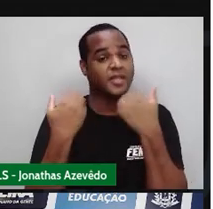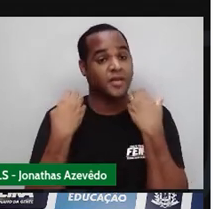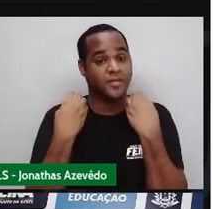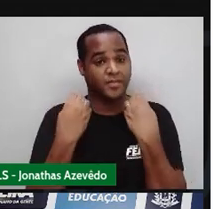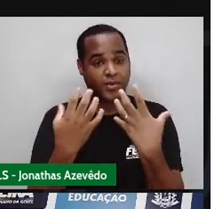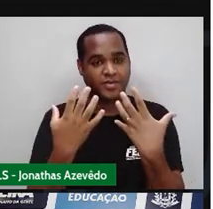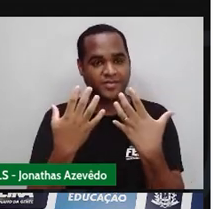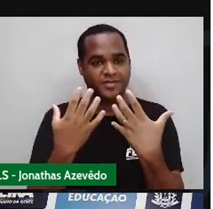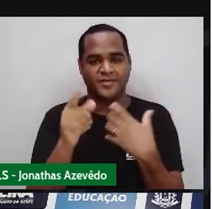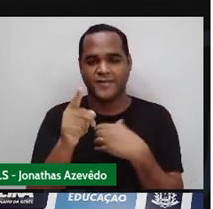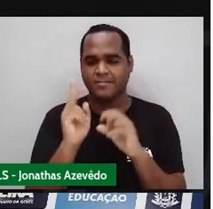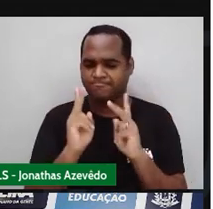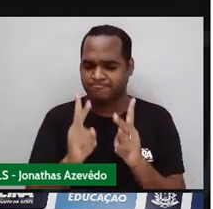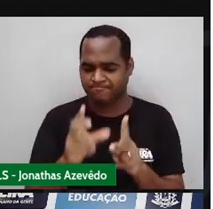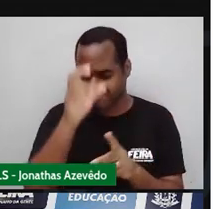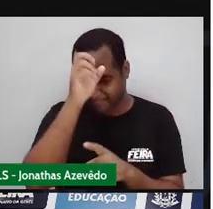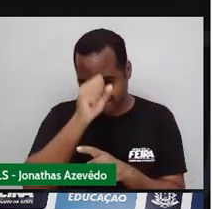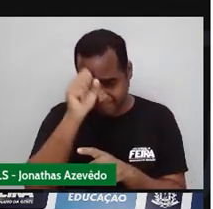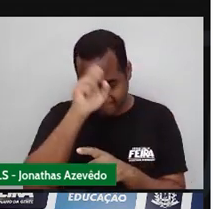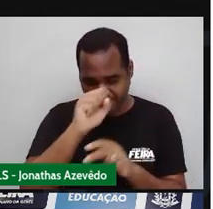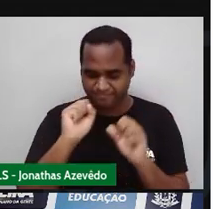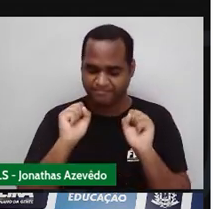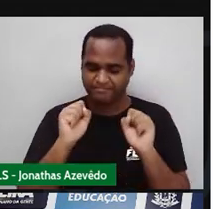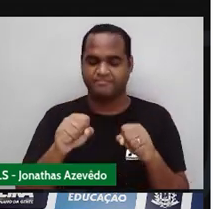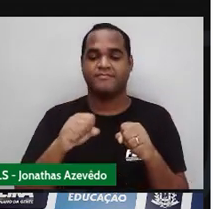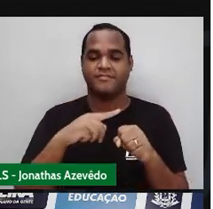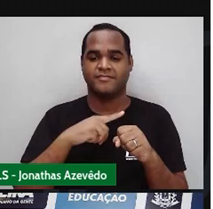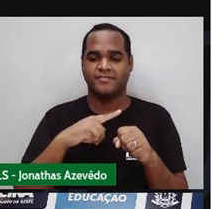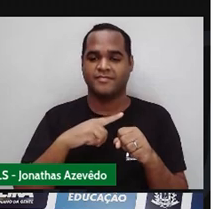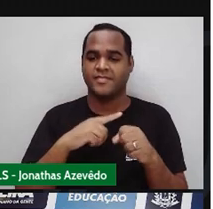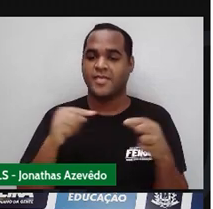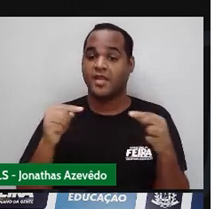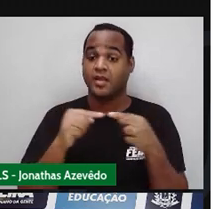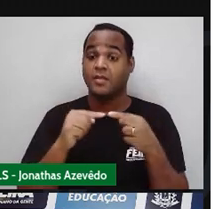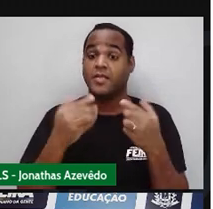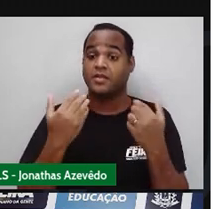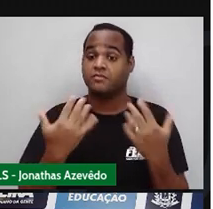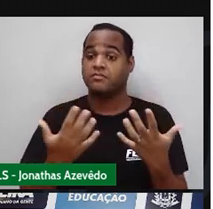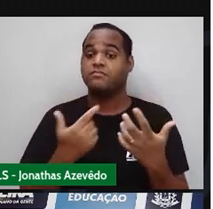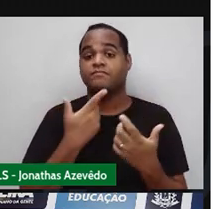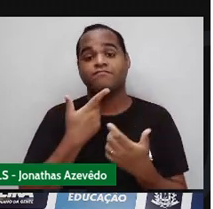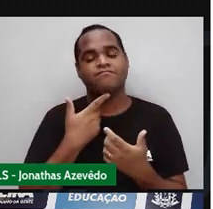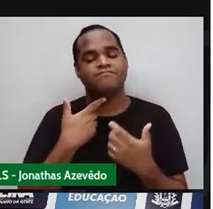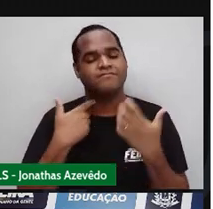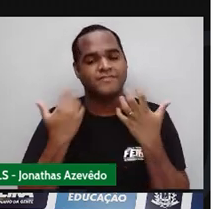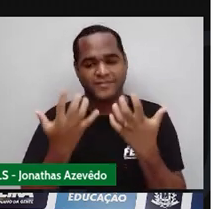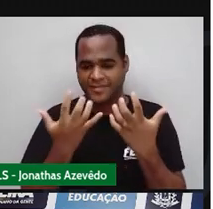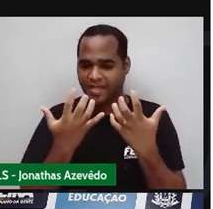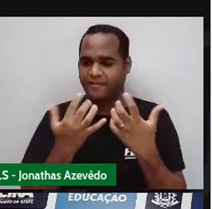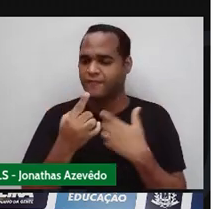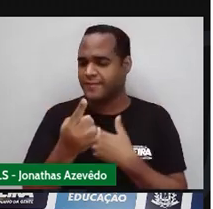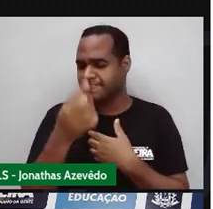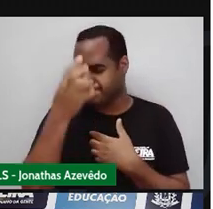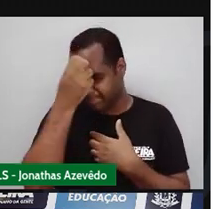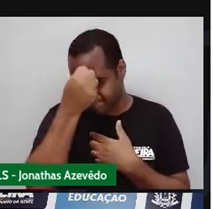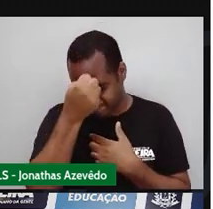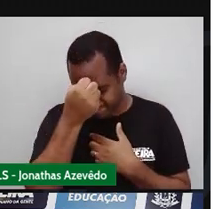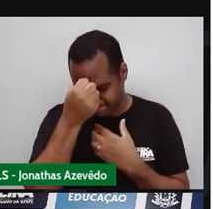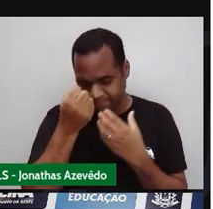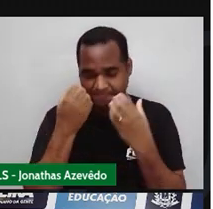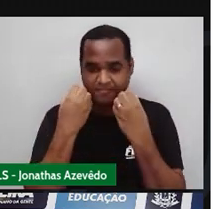Mas você pode Aprender E na verdade Eu quero Que você Aprenda